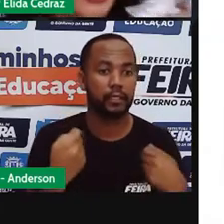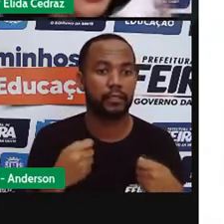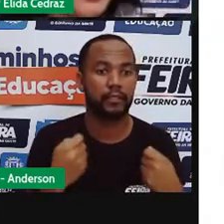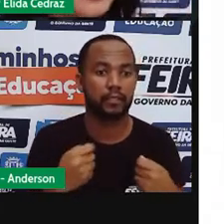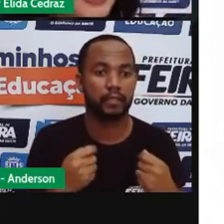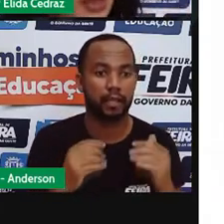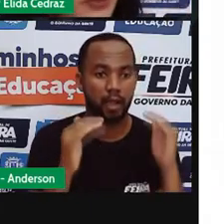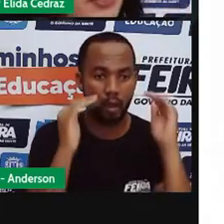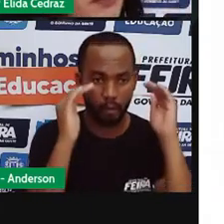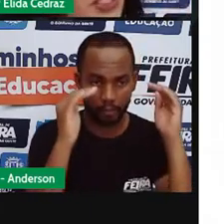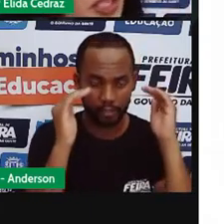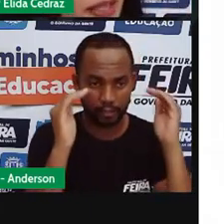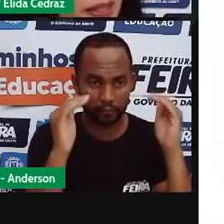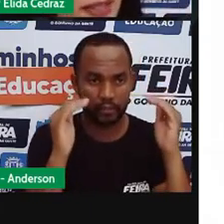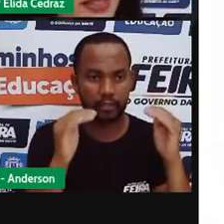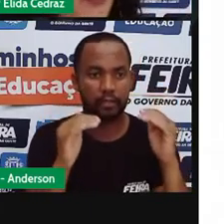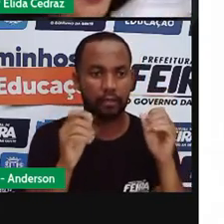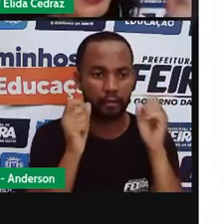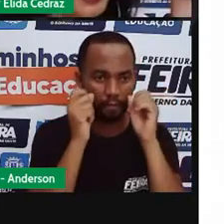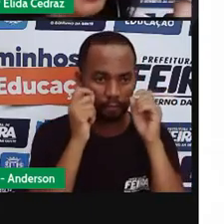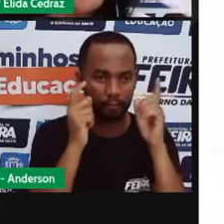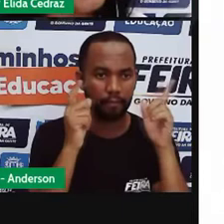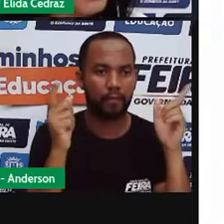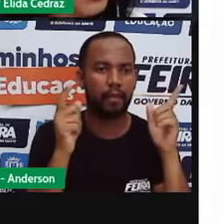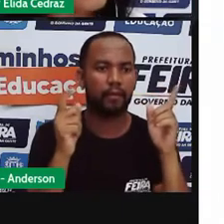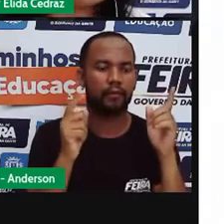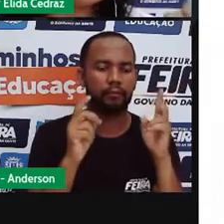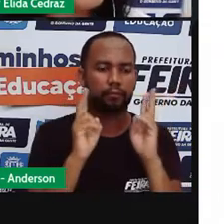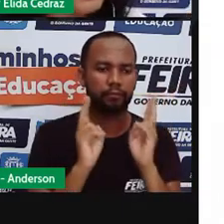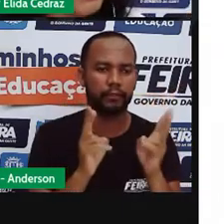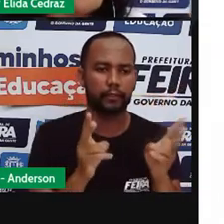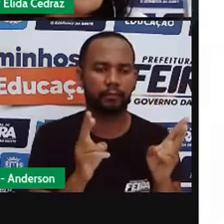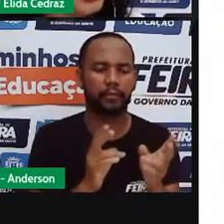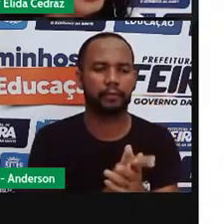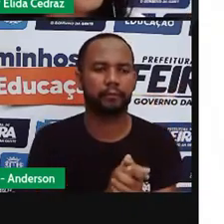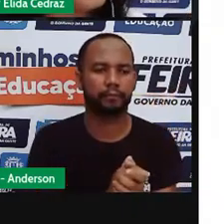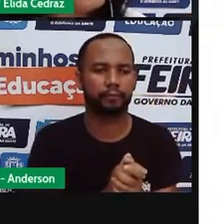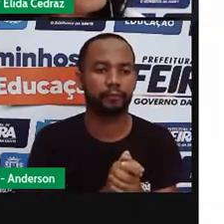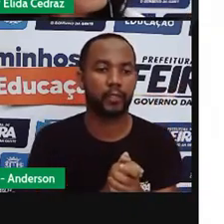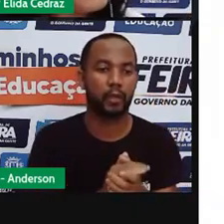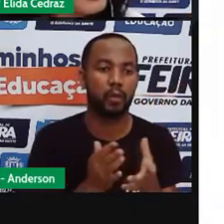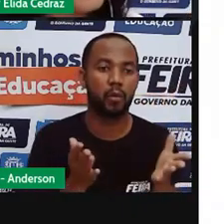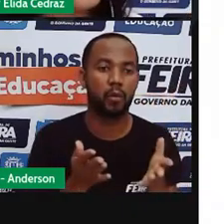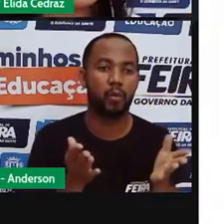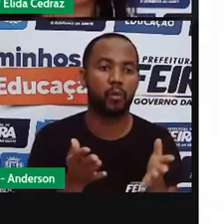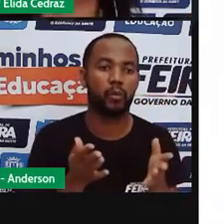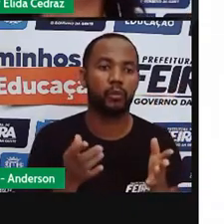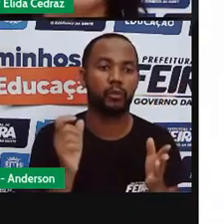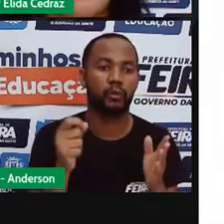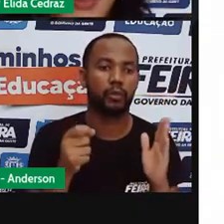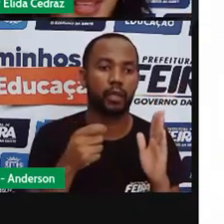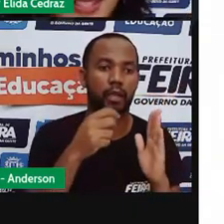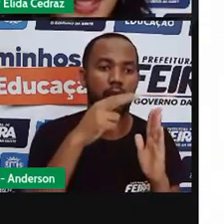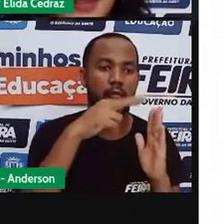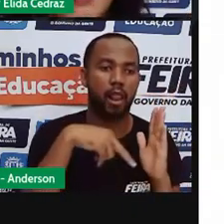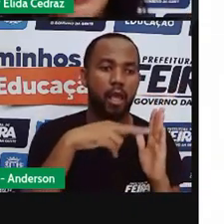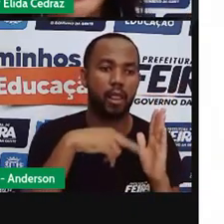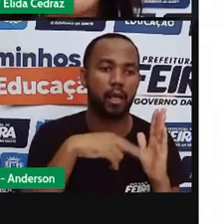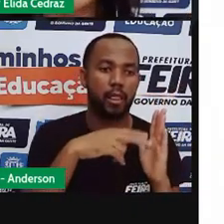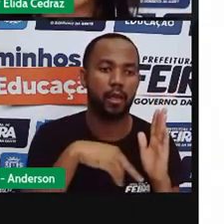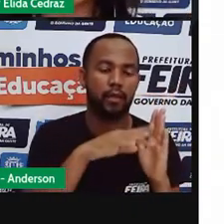as aulas e prestar atenção. Pró, então, a partir de hoje eu vou ler os textos instrucionais, vai?